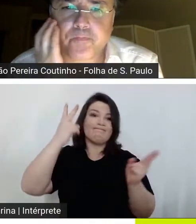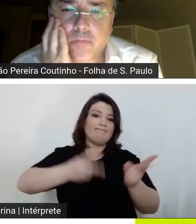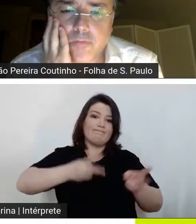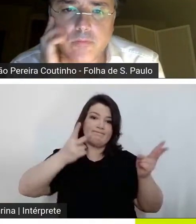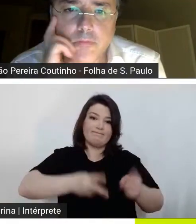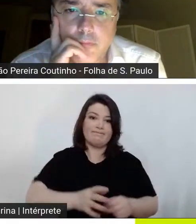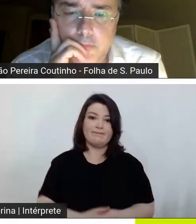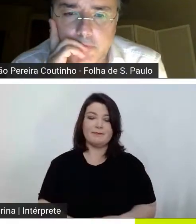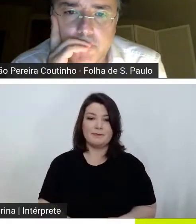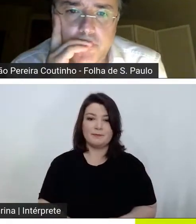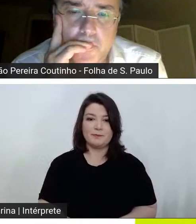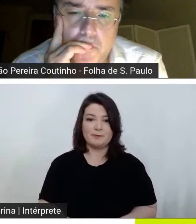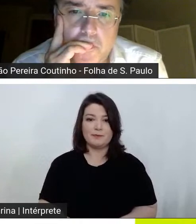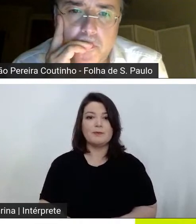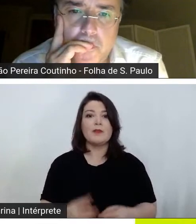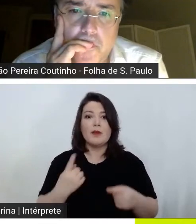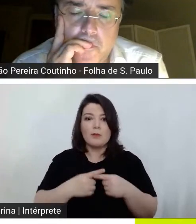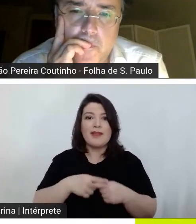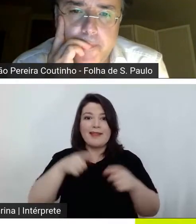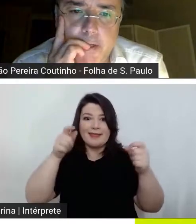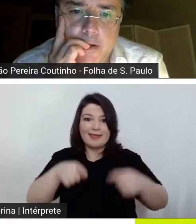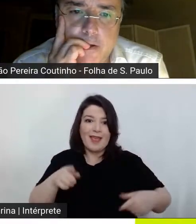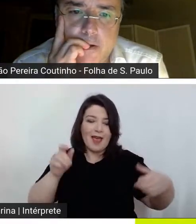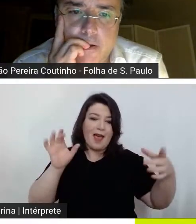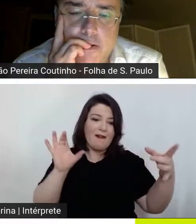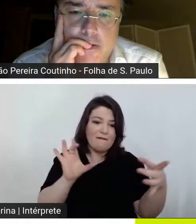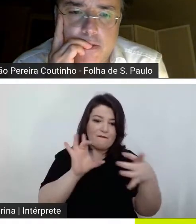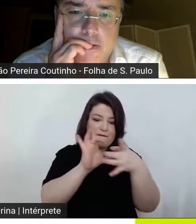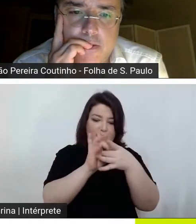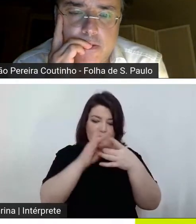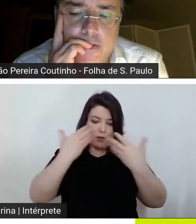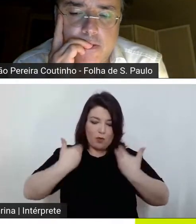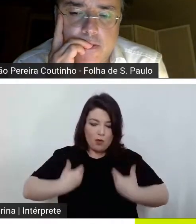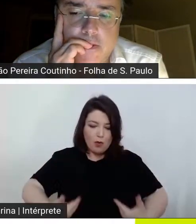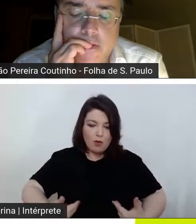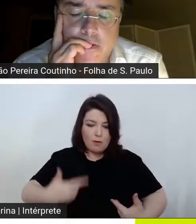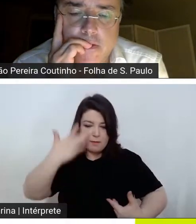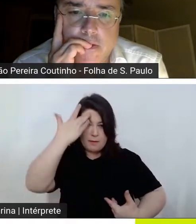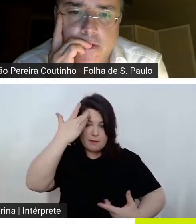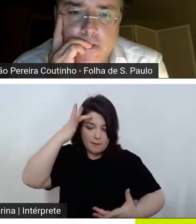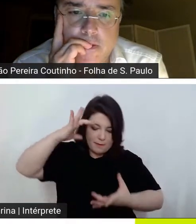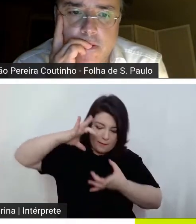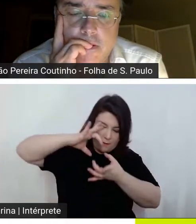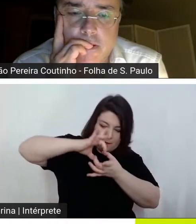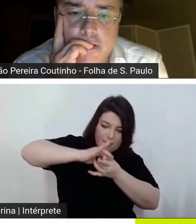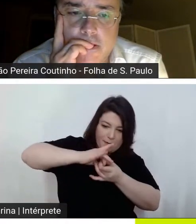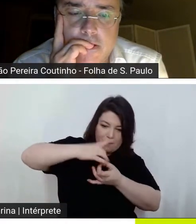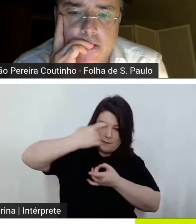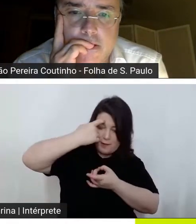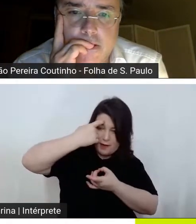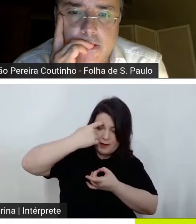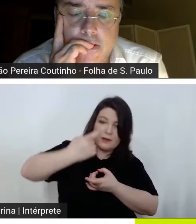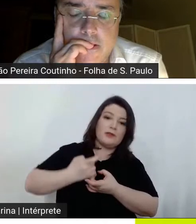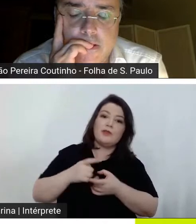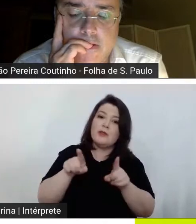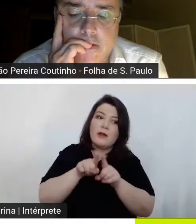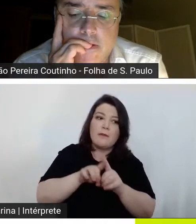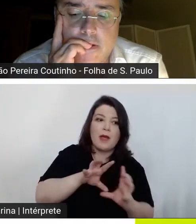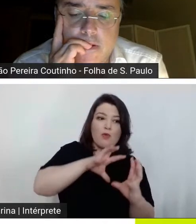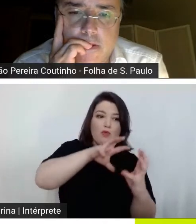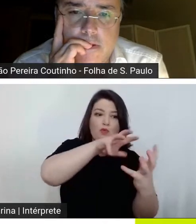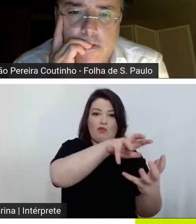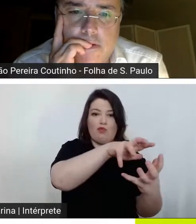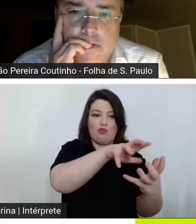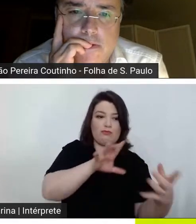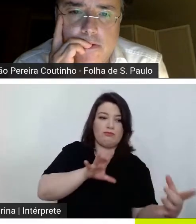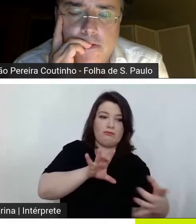ter um vínculo com o próprio corpo com a mente né e com o que ele habita né